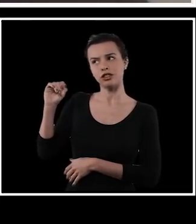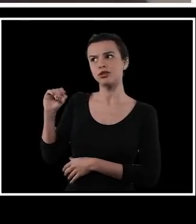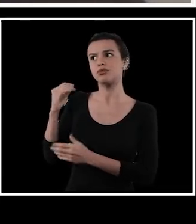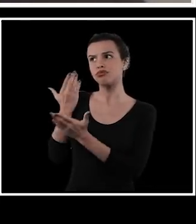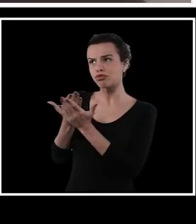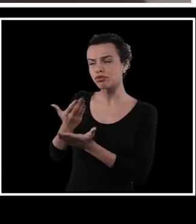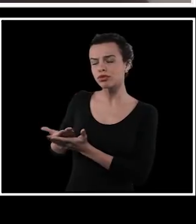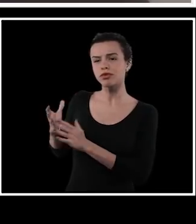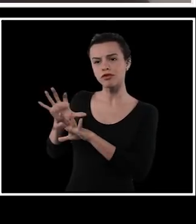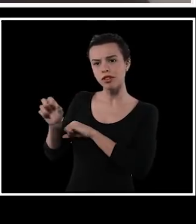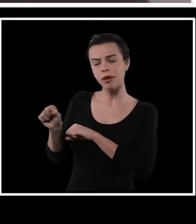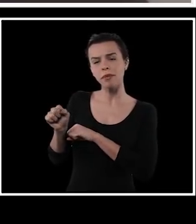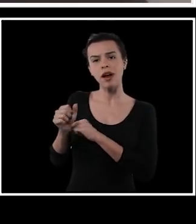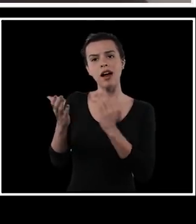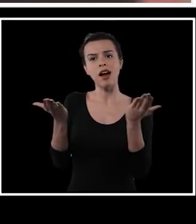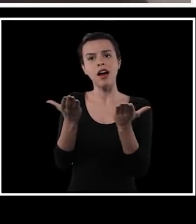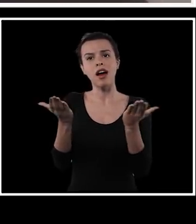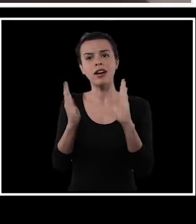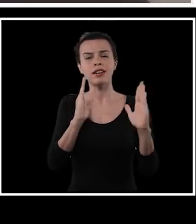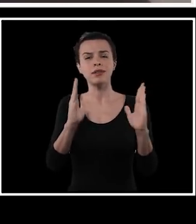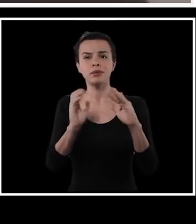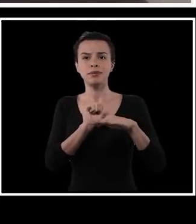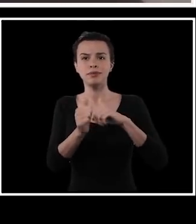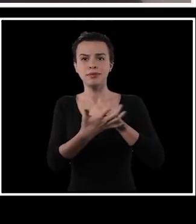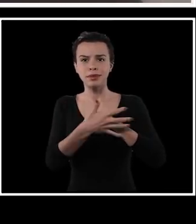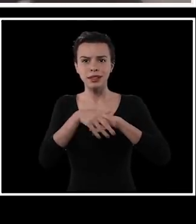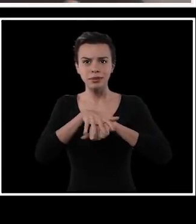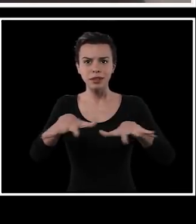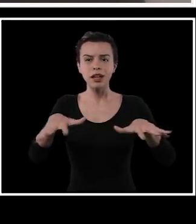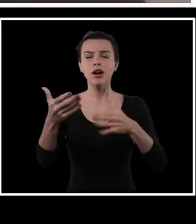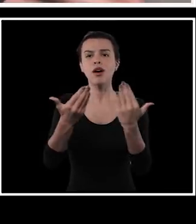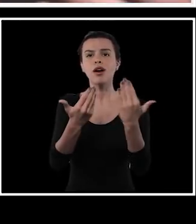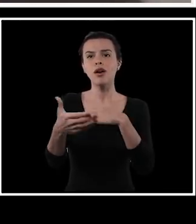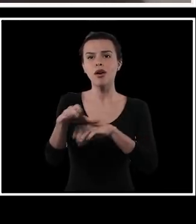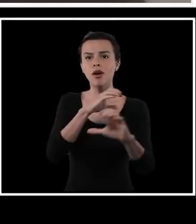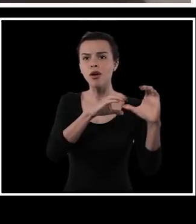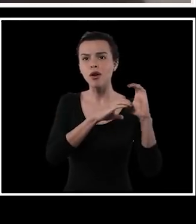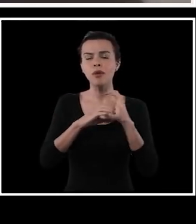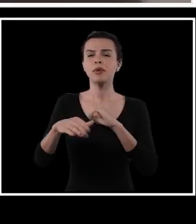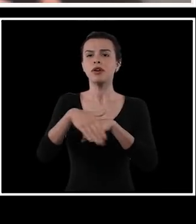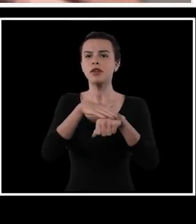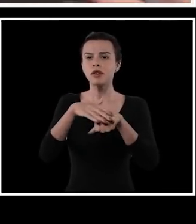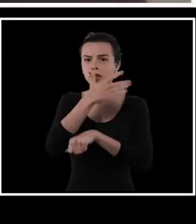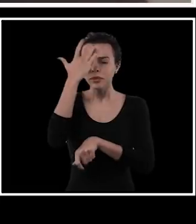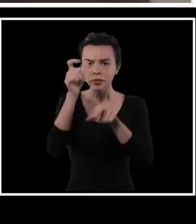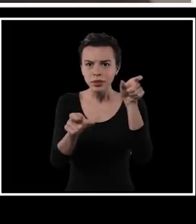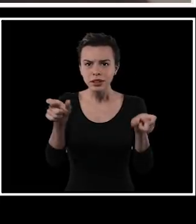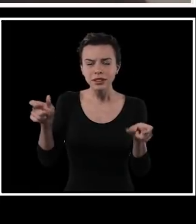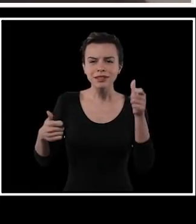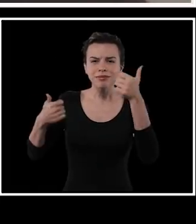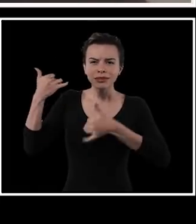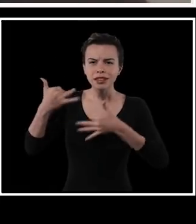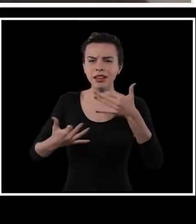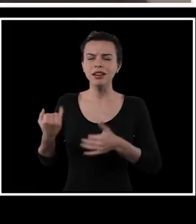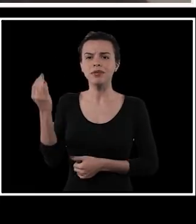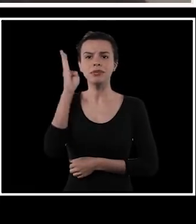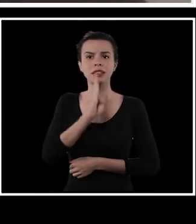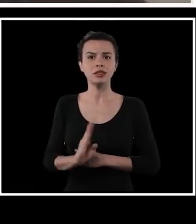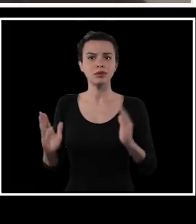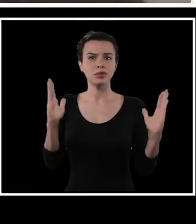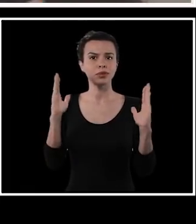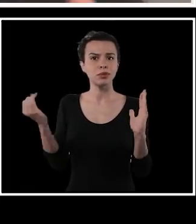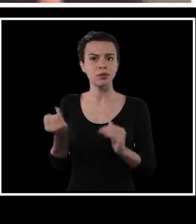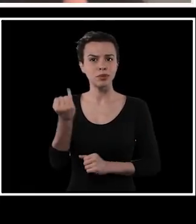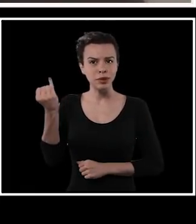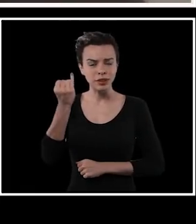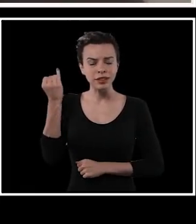tempos de pandemia, tem sido um meio fantástico para se comunicar, conversar com as pessoas, explicar a importância do que a gente está passando no Brasil,